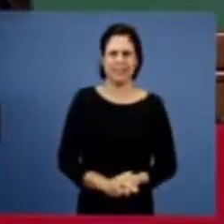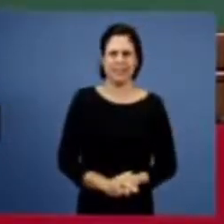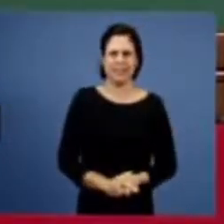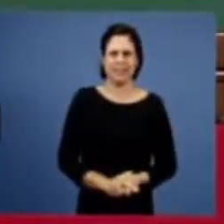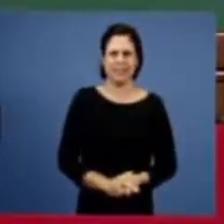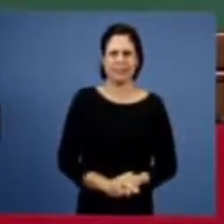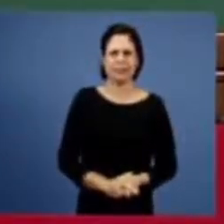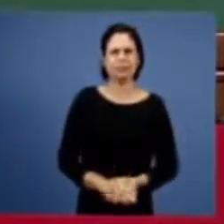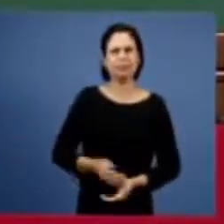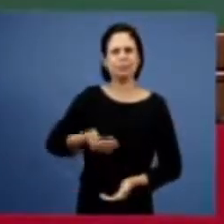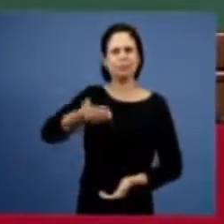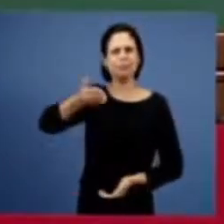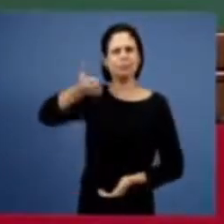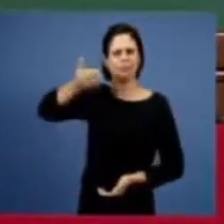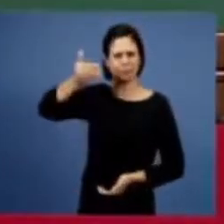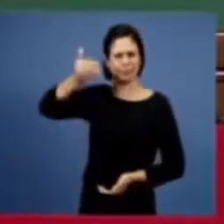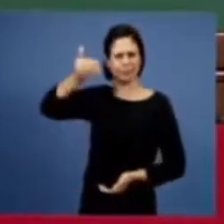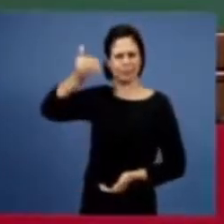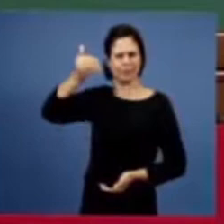Jesus